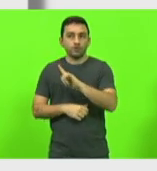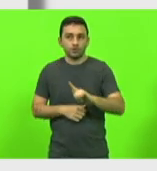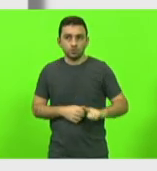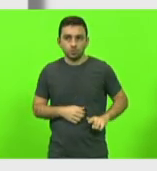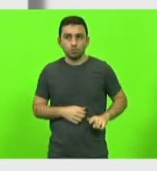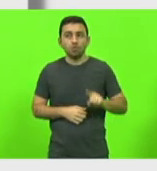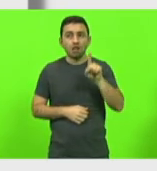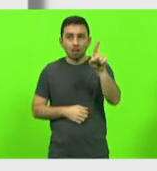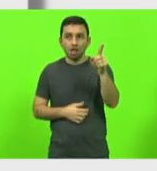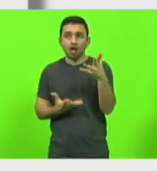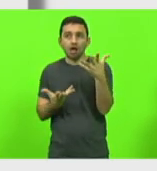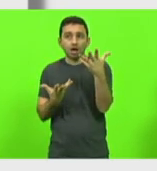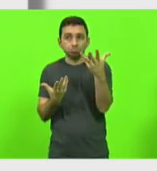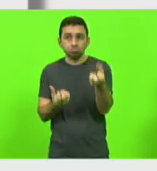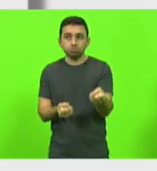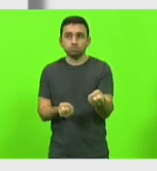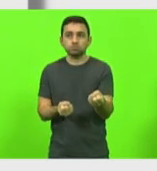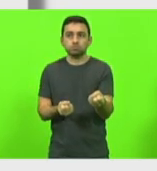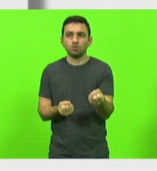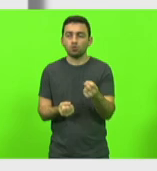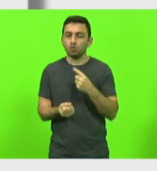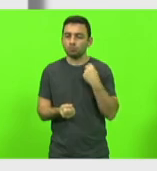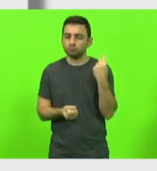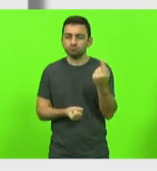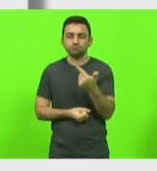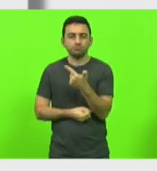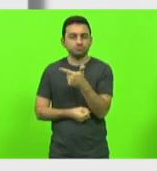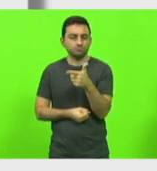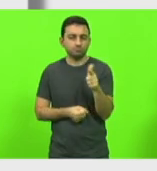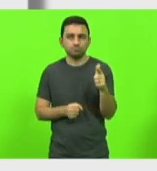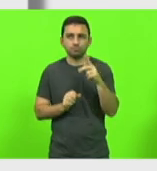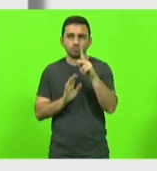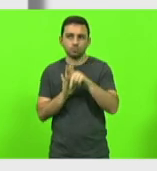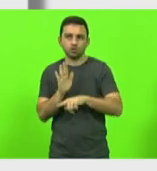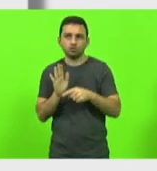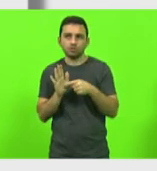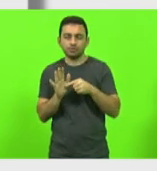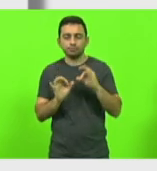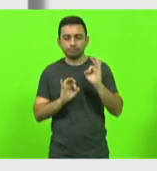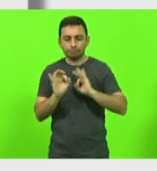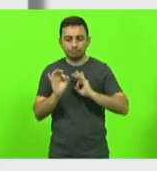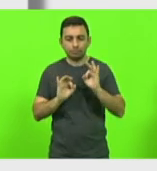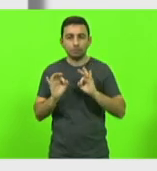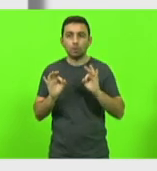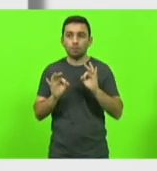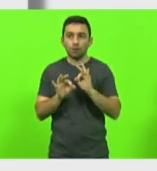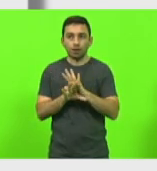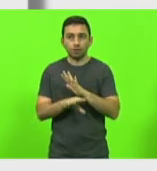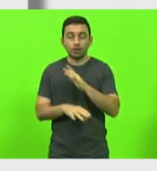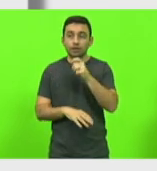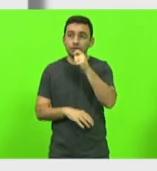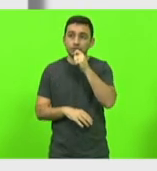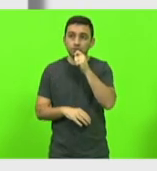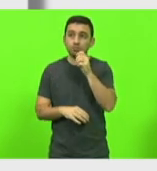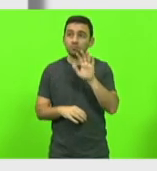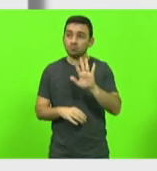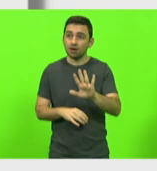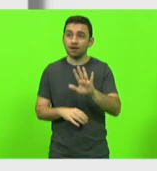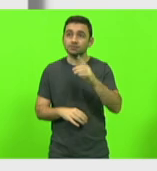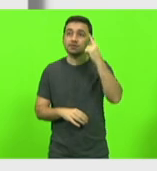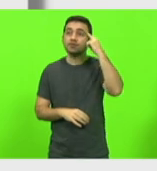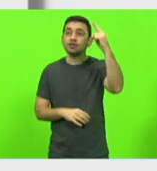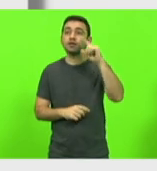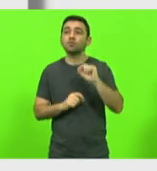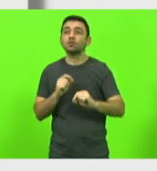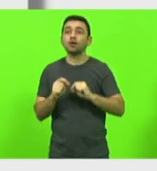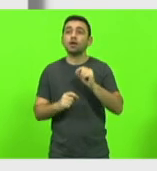acolheu a ideia. Nós não tínhamos ainda o projeto totalmente elaborado, mas esse projeto trabalha com a ideia de uma